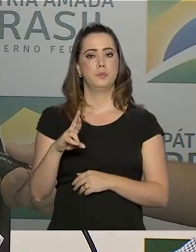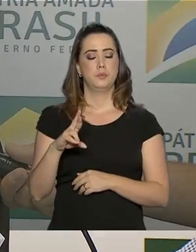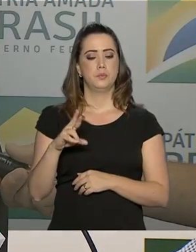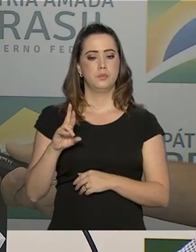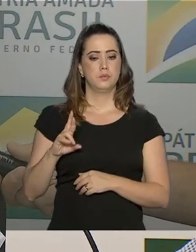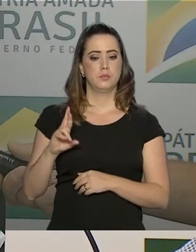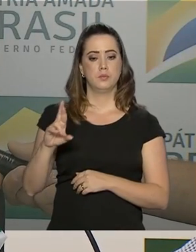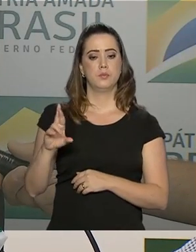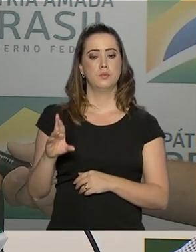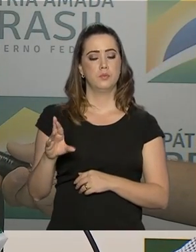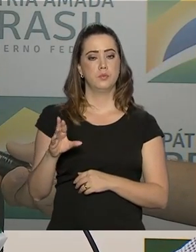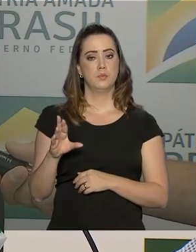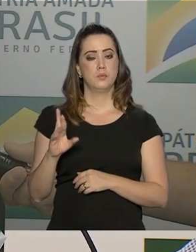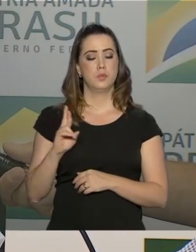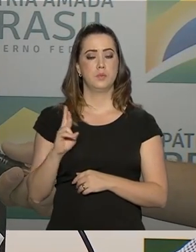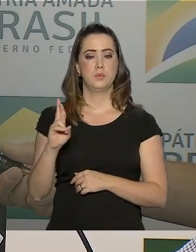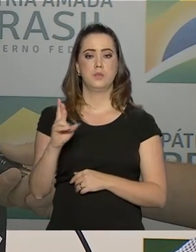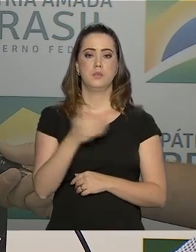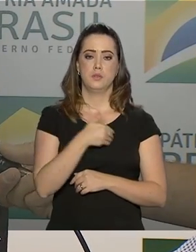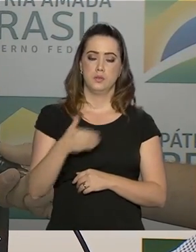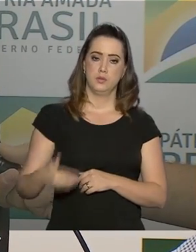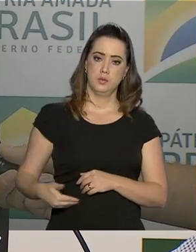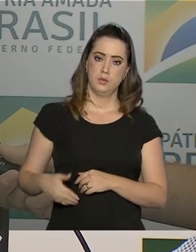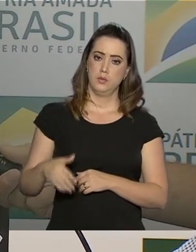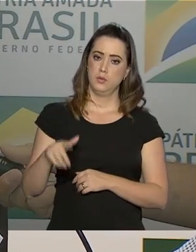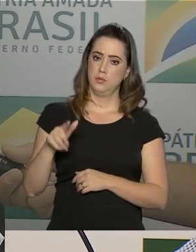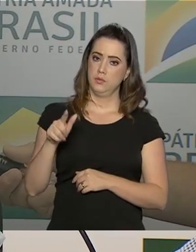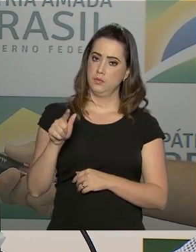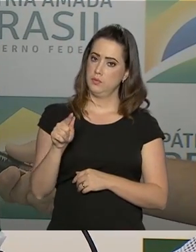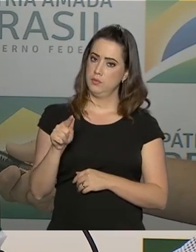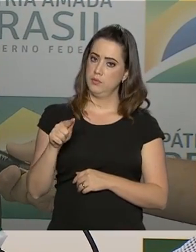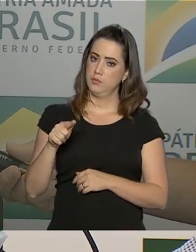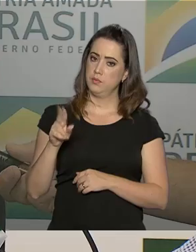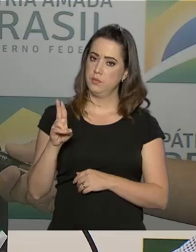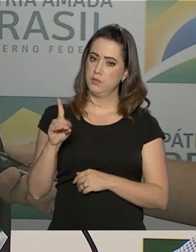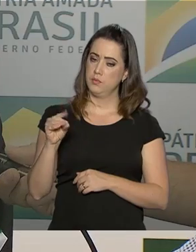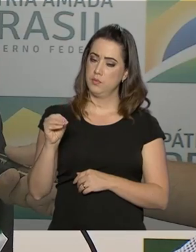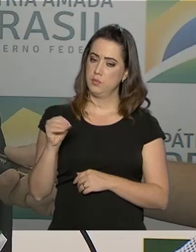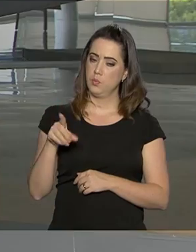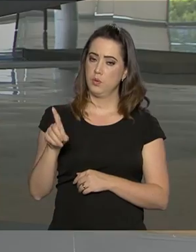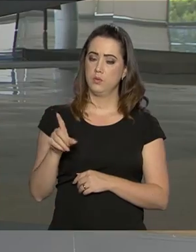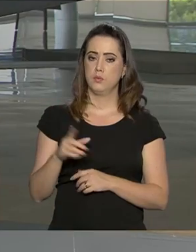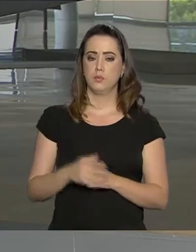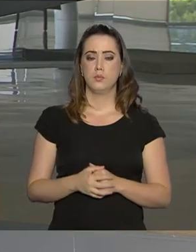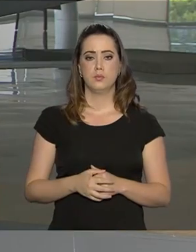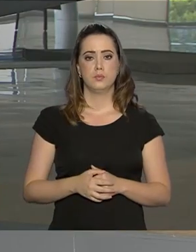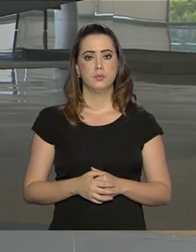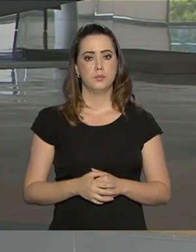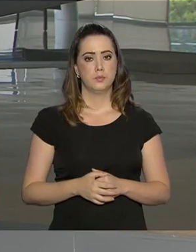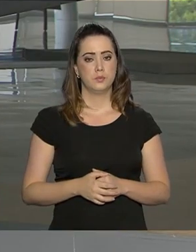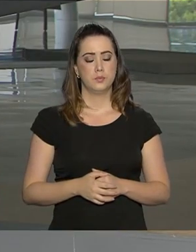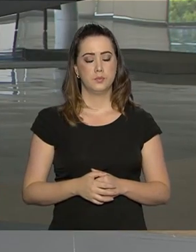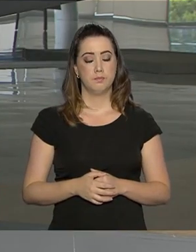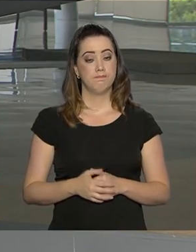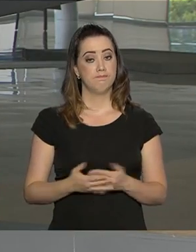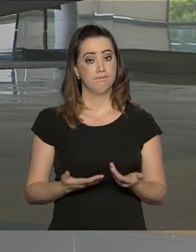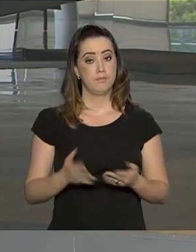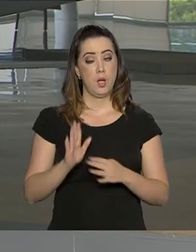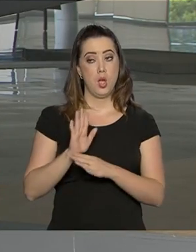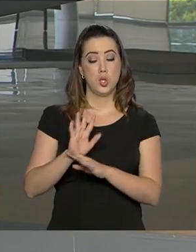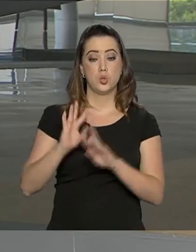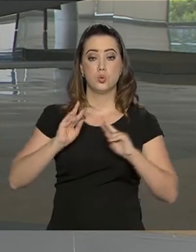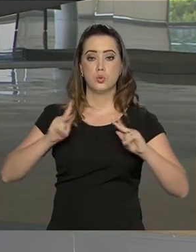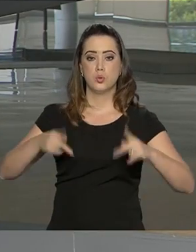regime, do governo Guaidó, como os representantes legítimos da Venezuela. Quanto à ajuda